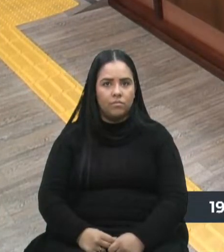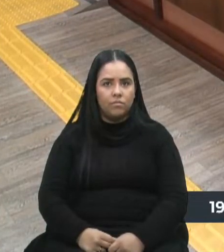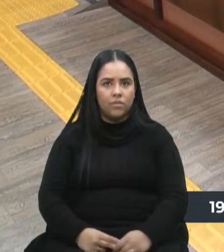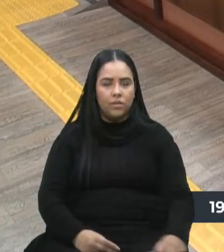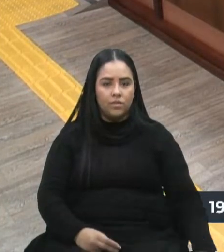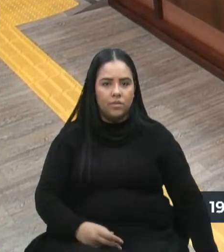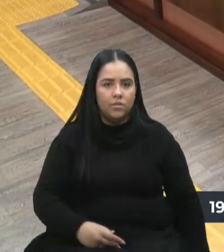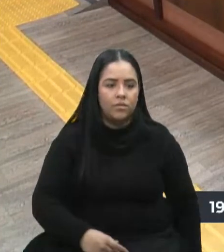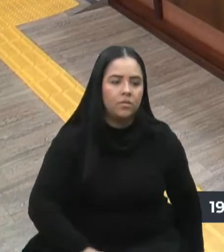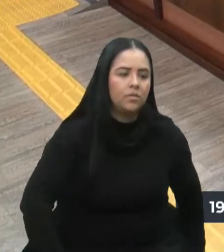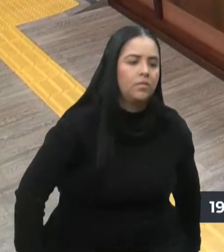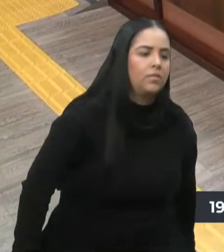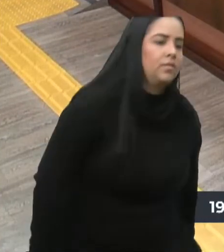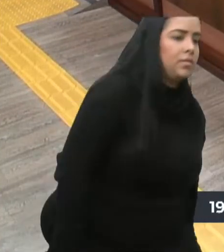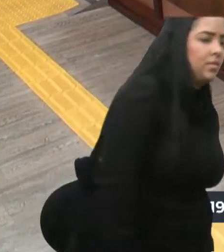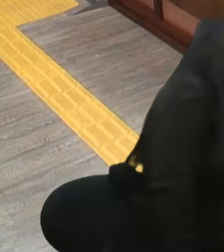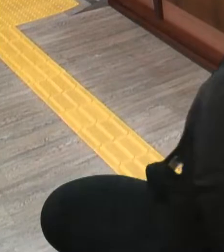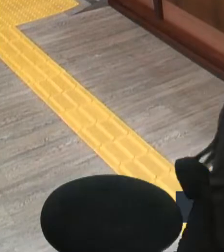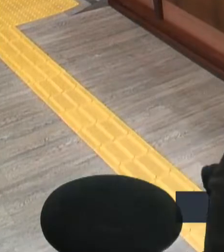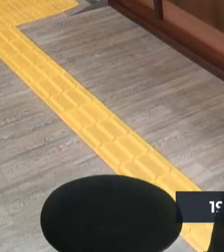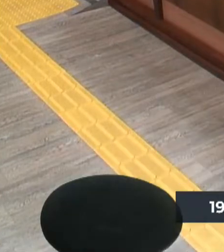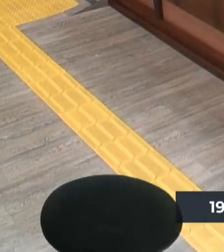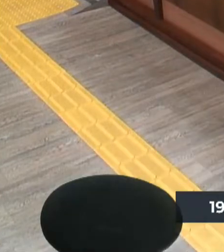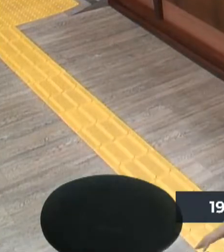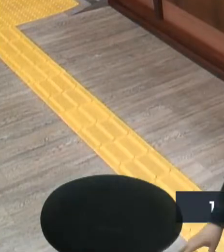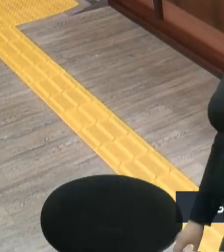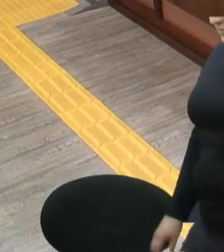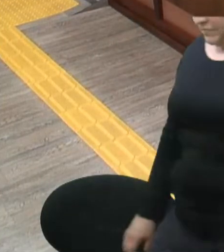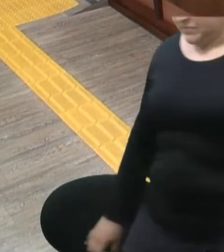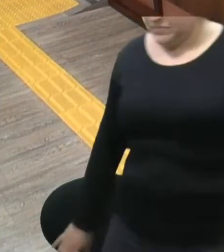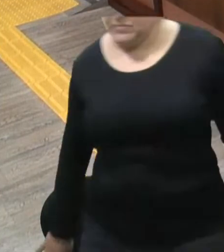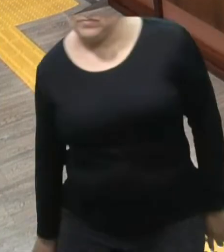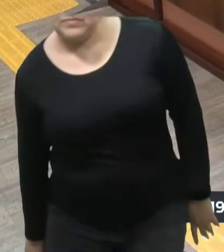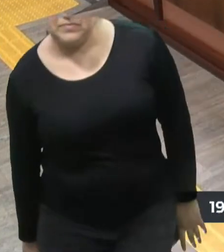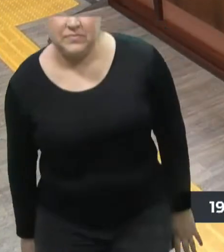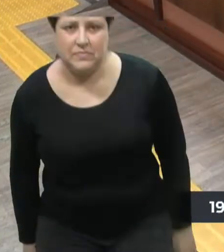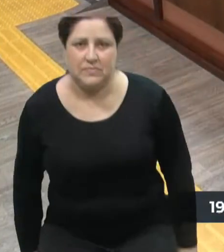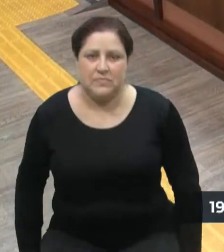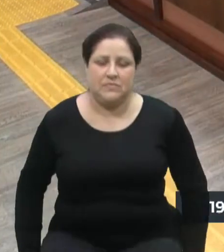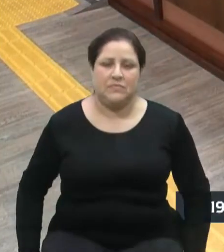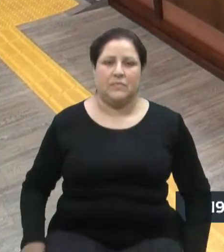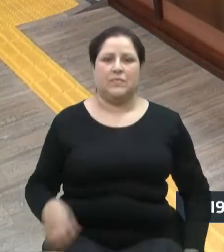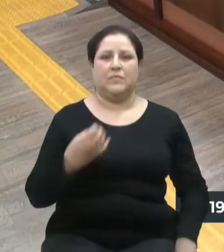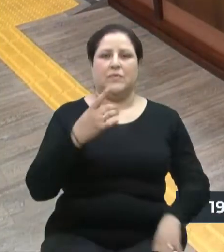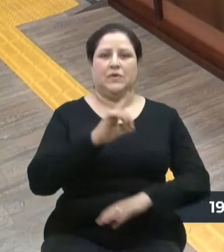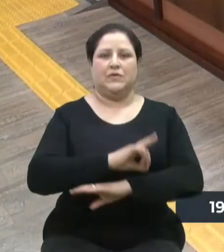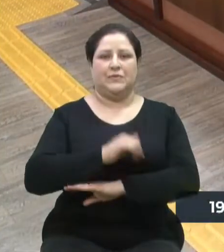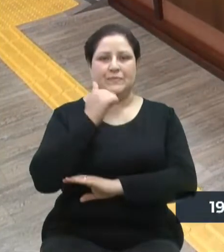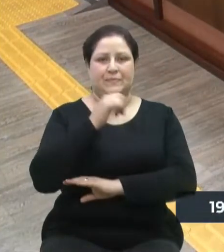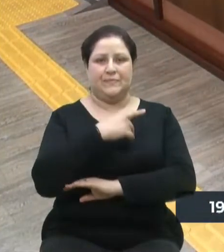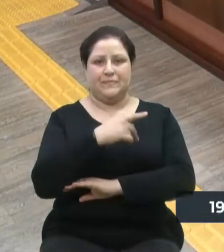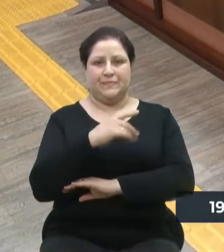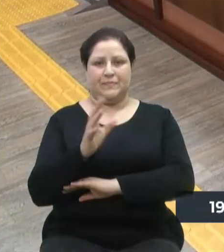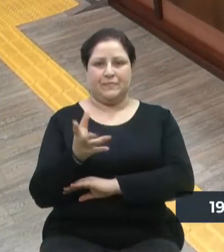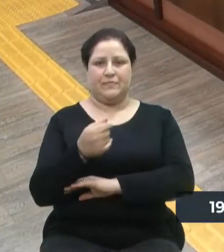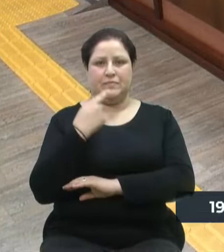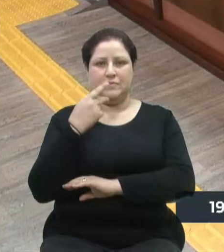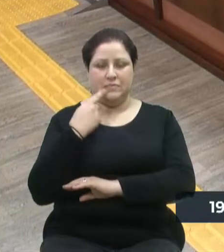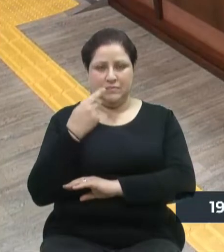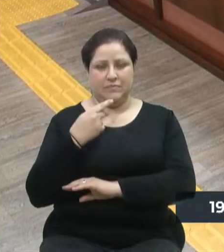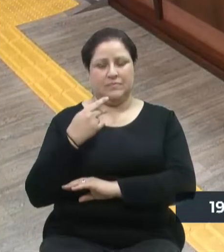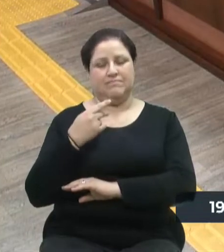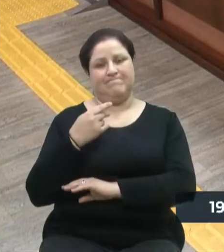Bom dia, senhora presidente, senhores e senhores vereadores. Bom, vereador Bortola, vereador Rafael, a gente falou aqui dos